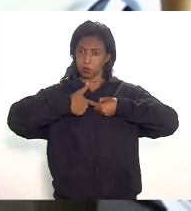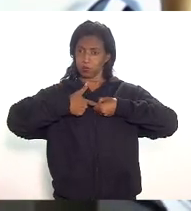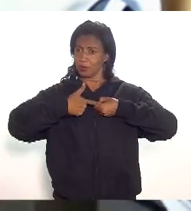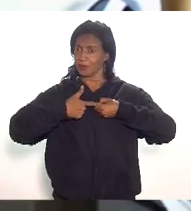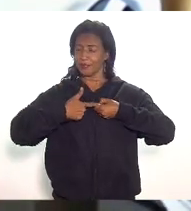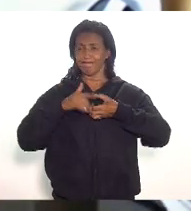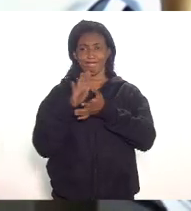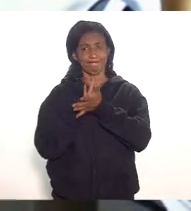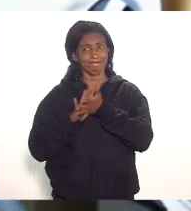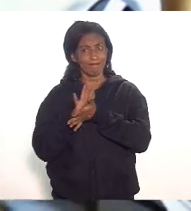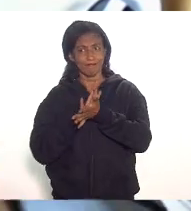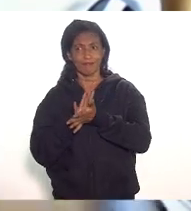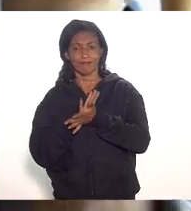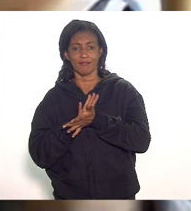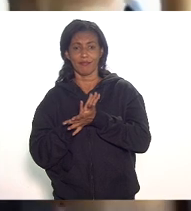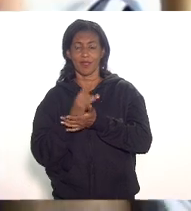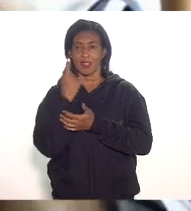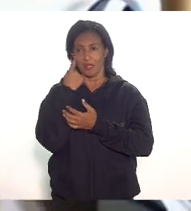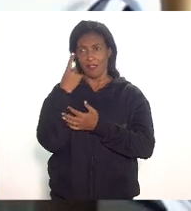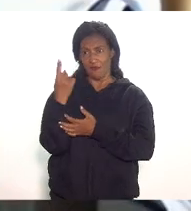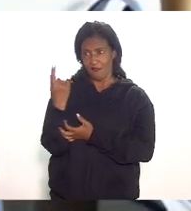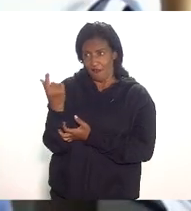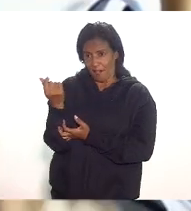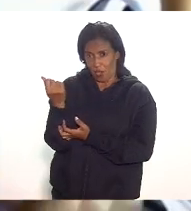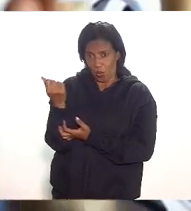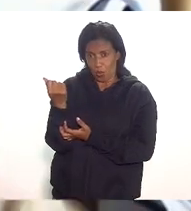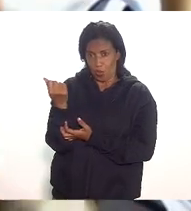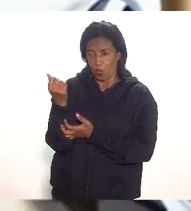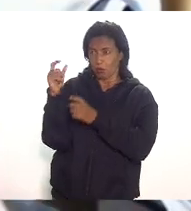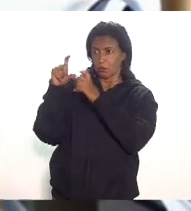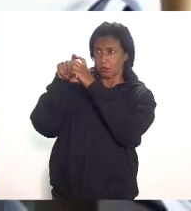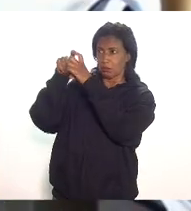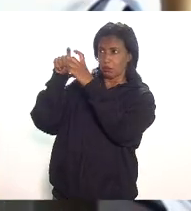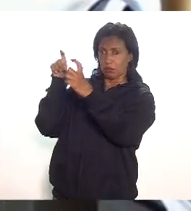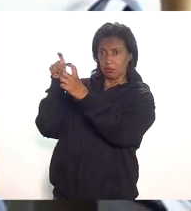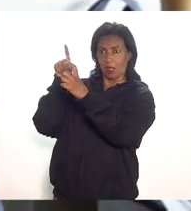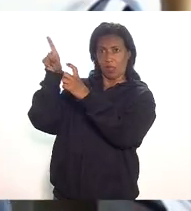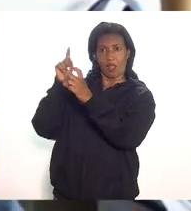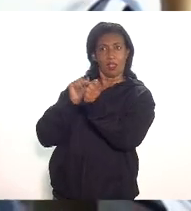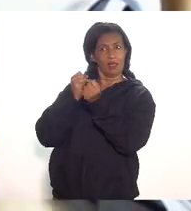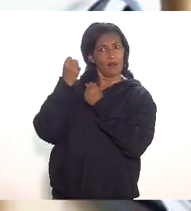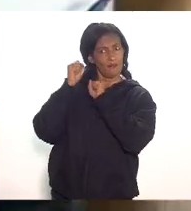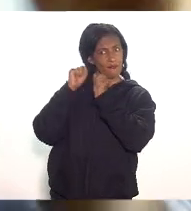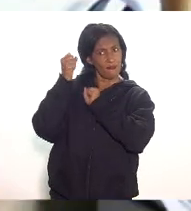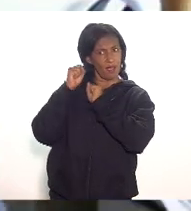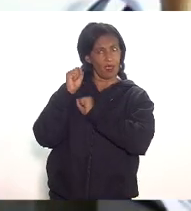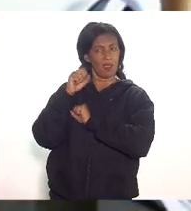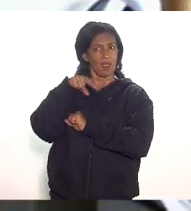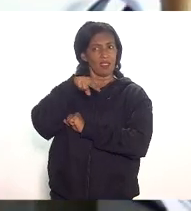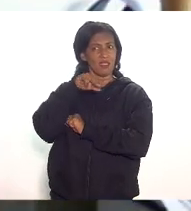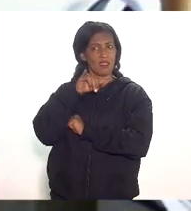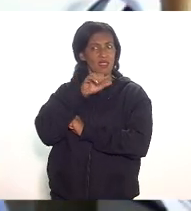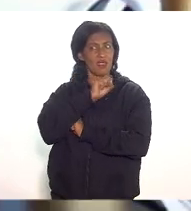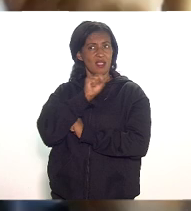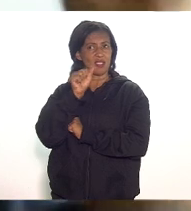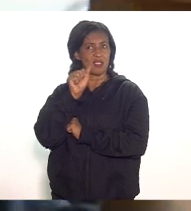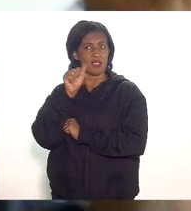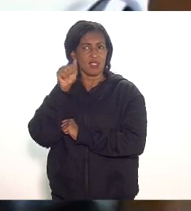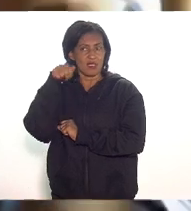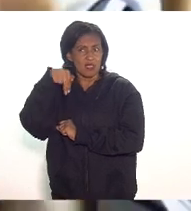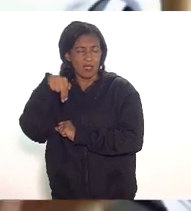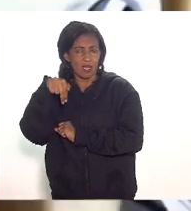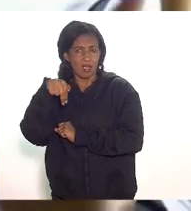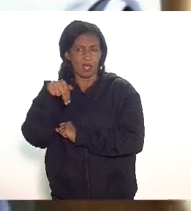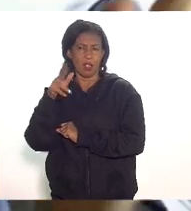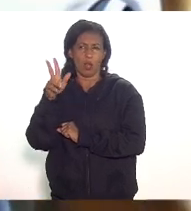se você pegar lá o preço da indústria automobilística da Nissan por exemplo logo